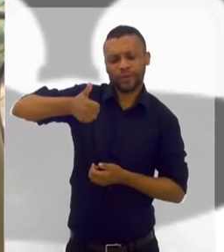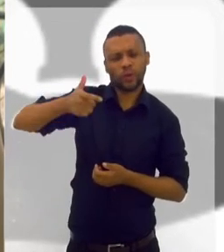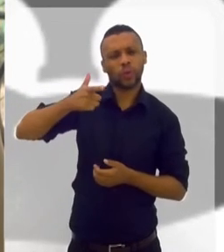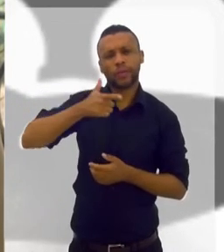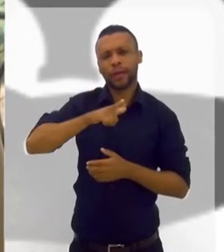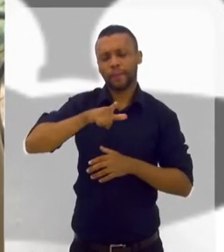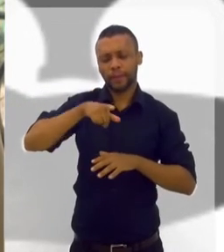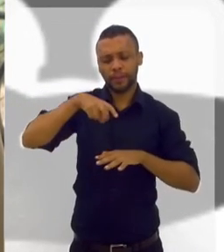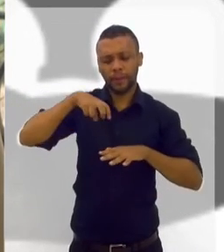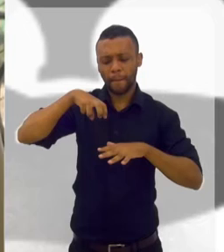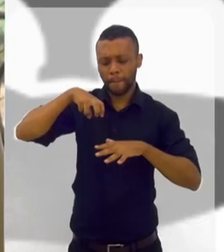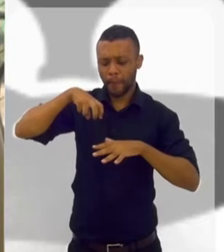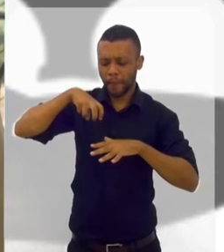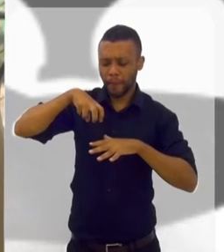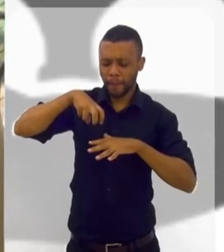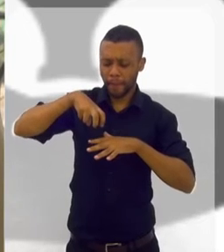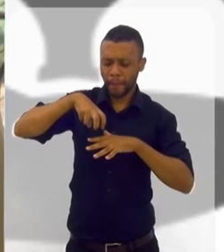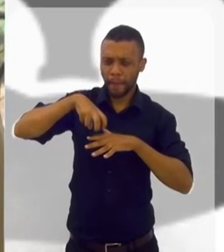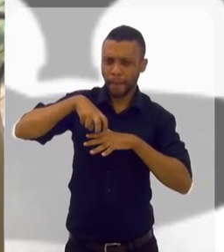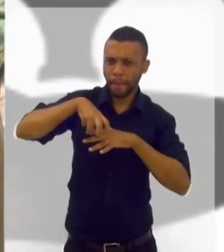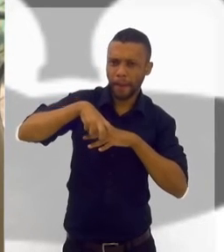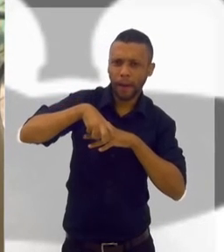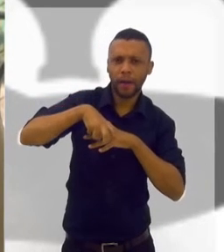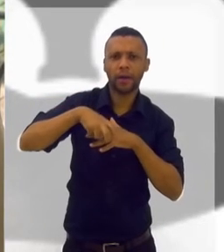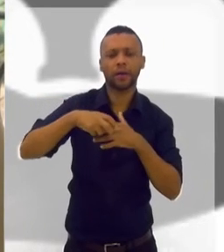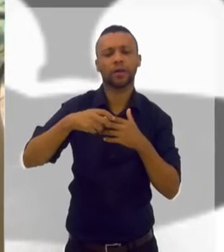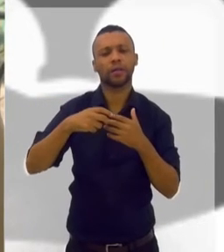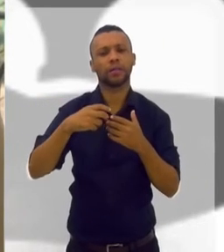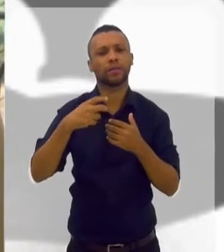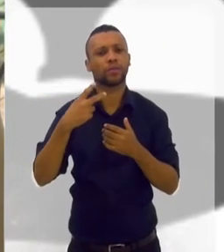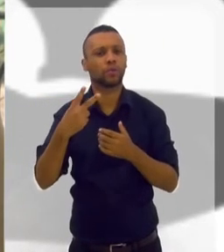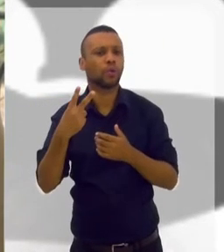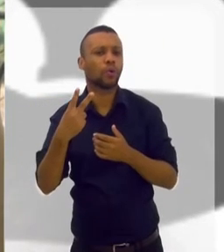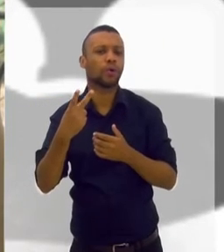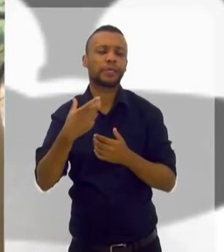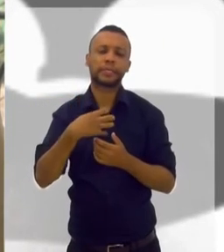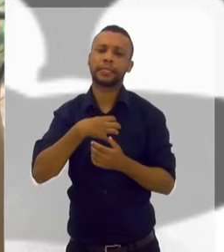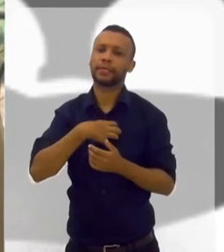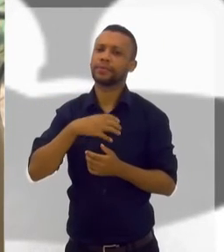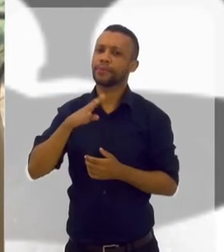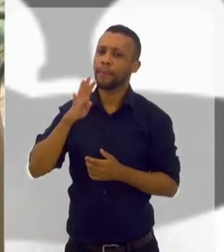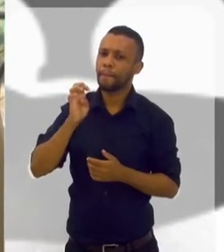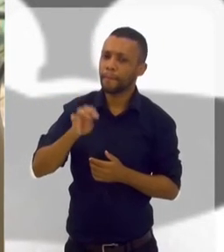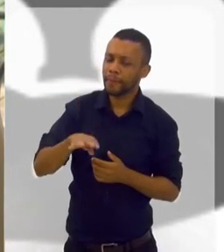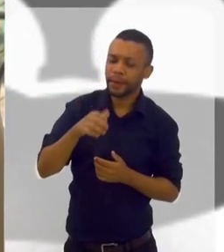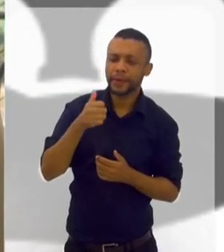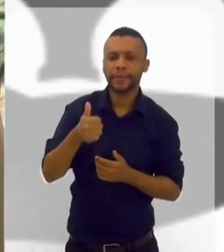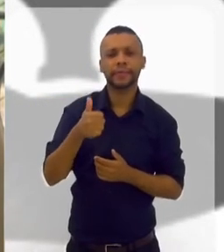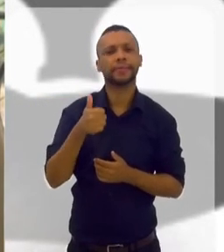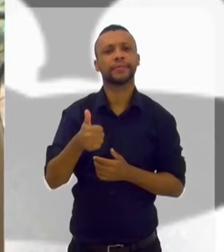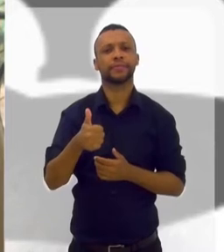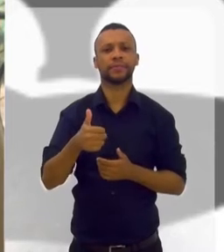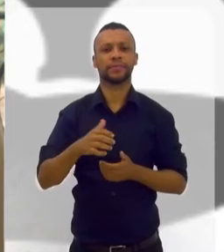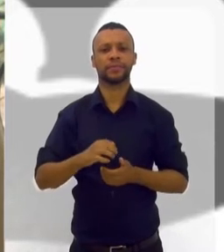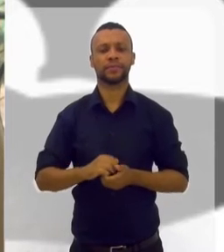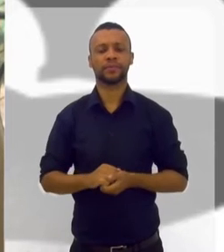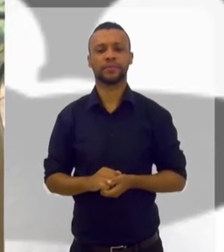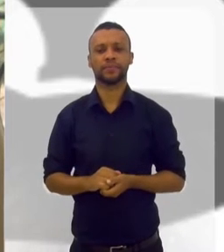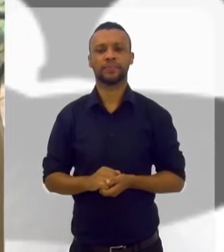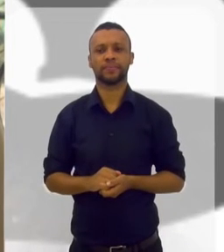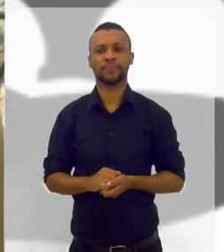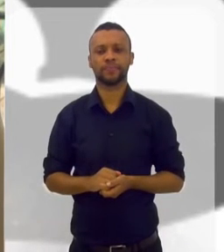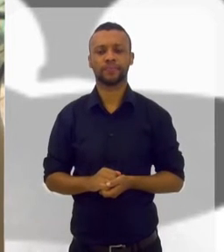profundo você vai. 2. Se sentindo muito bem. Totalmente relaxado.